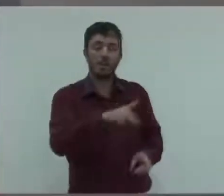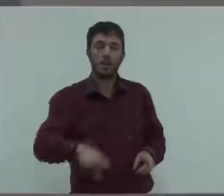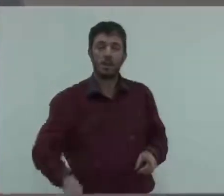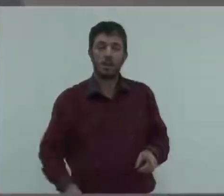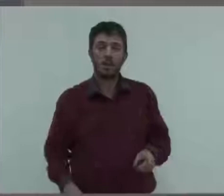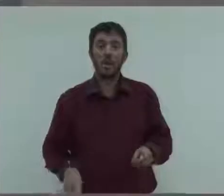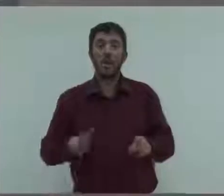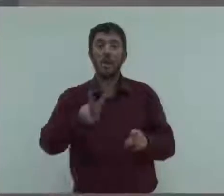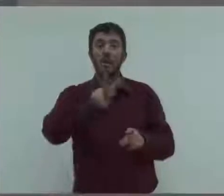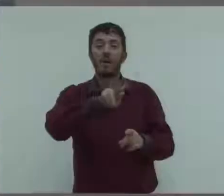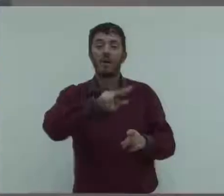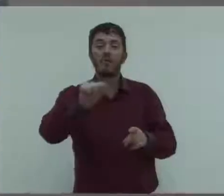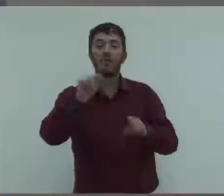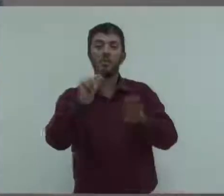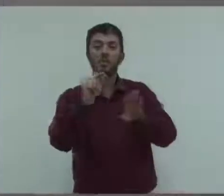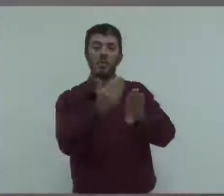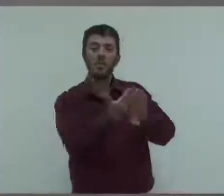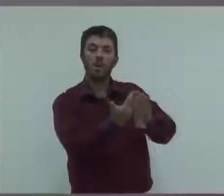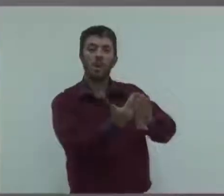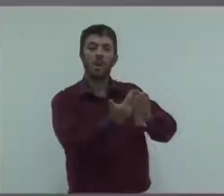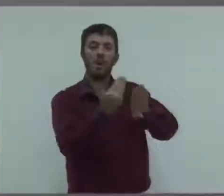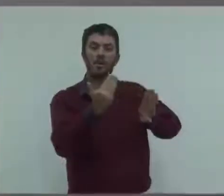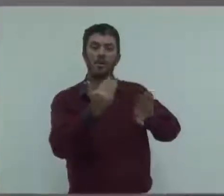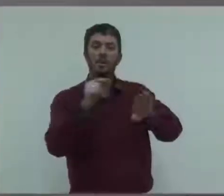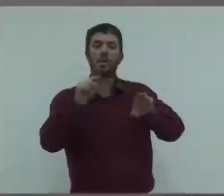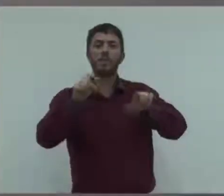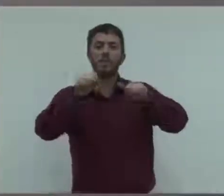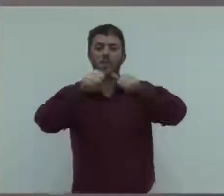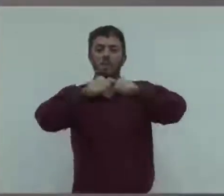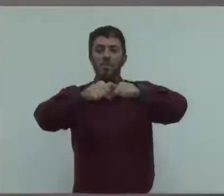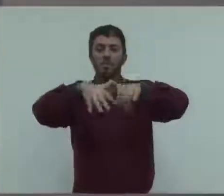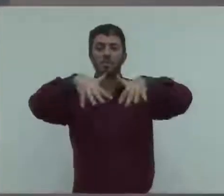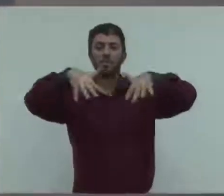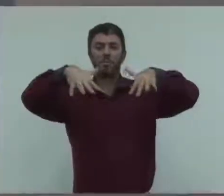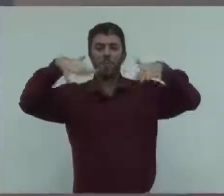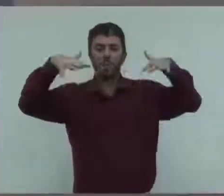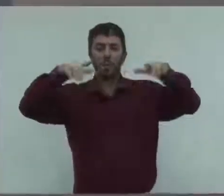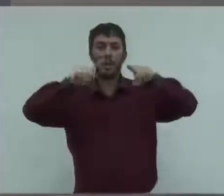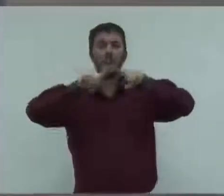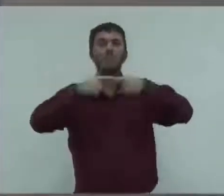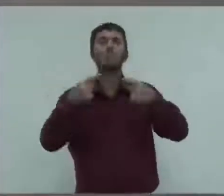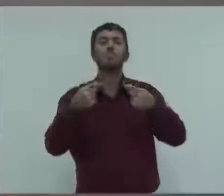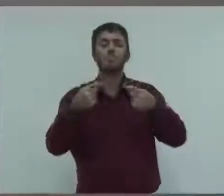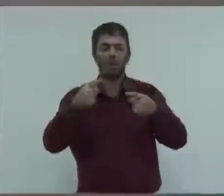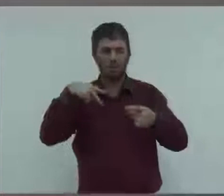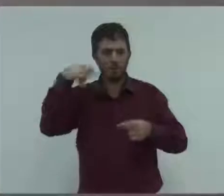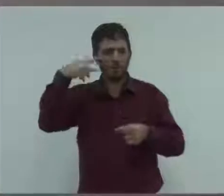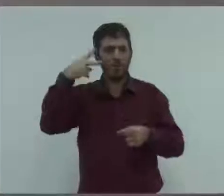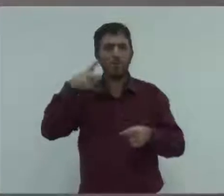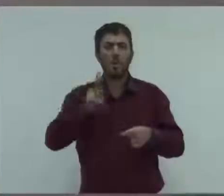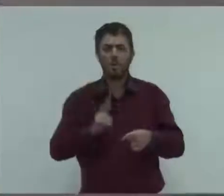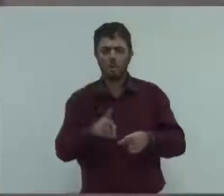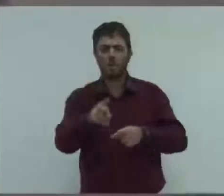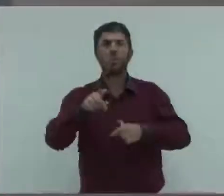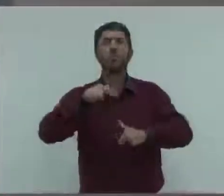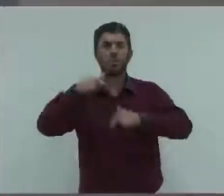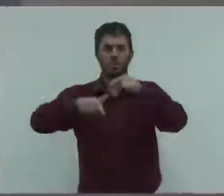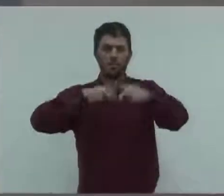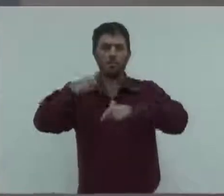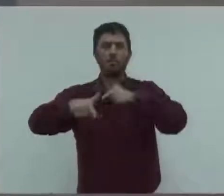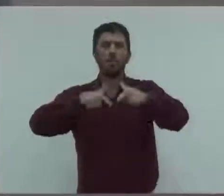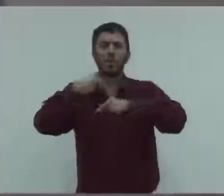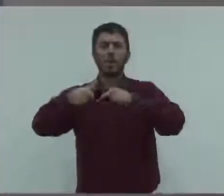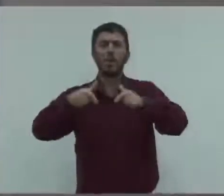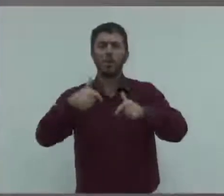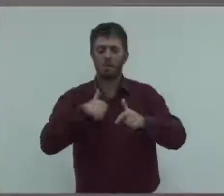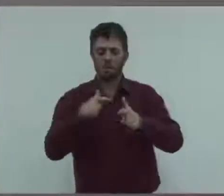sessão ordinária, mas que os trabalhos continuam, os trabalhos desses vereadores continuam e o meu gabinete está à disposição,